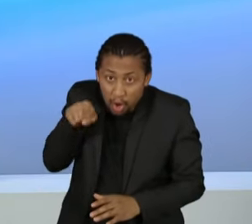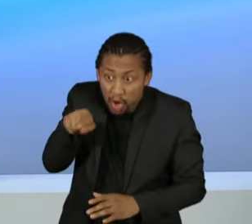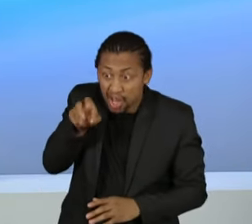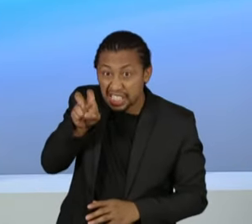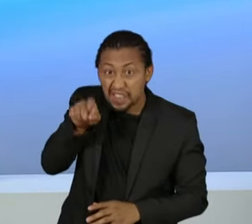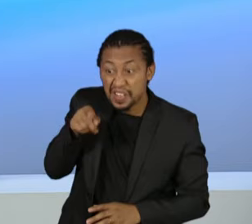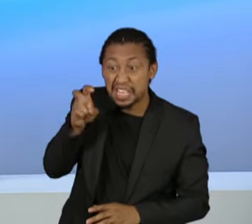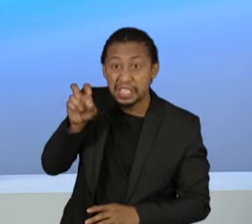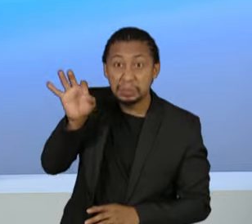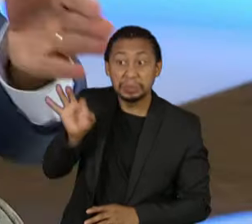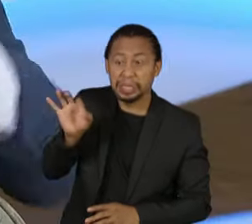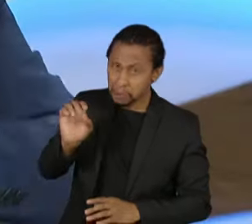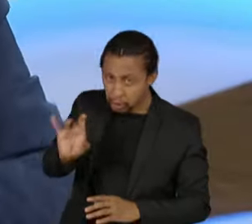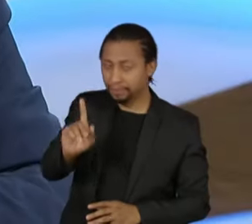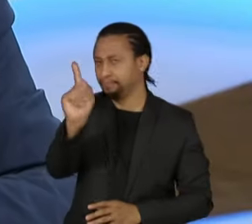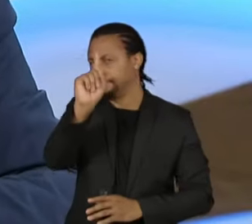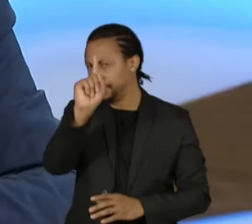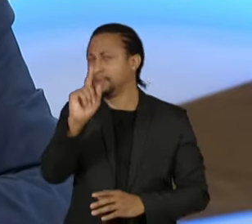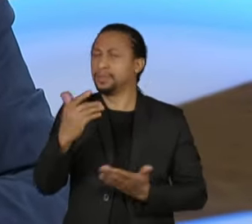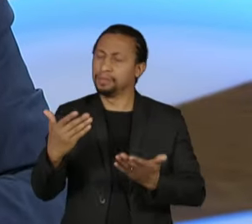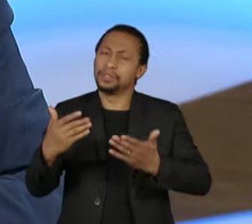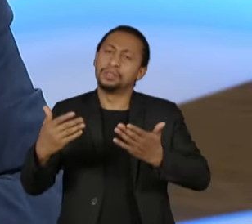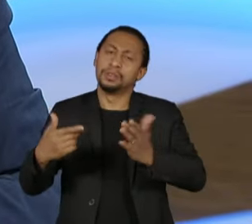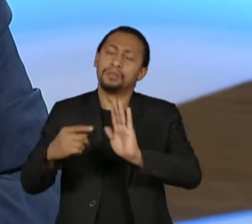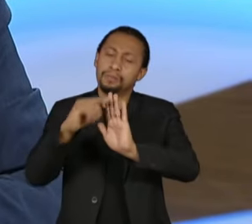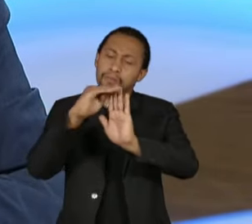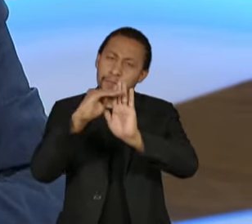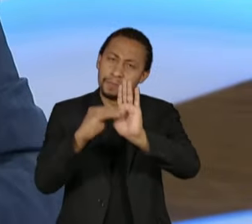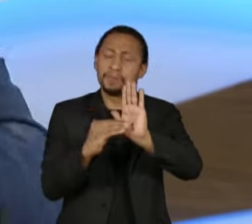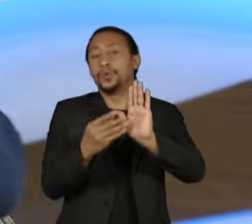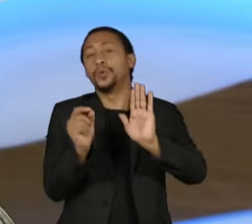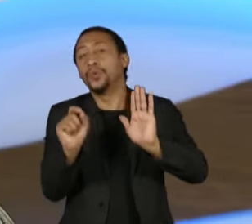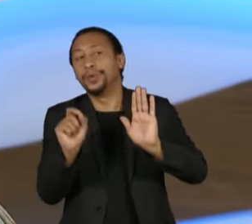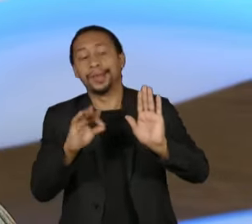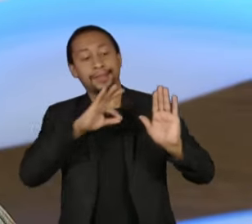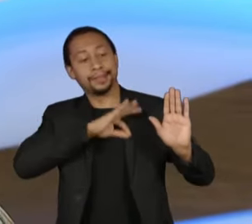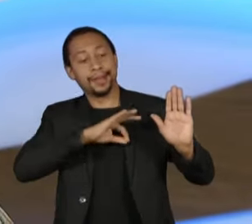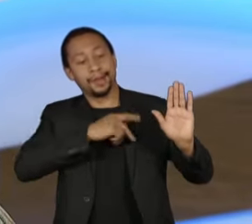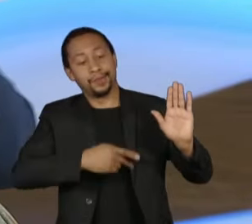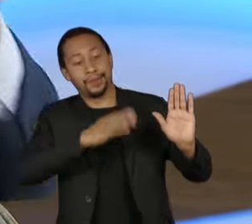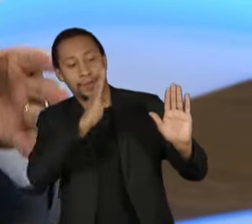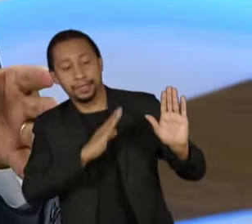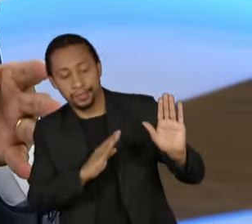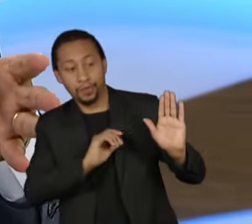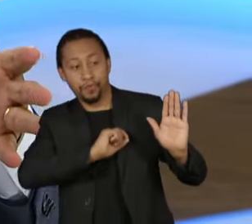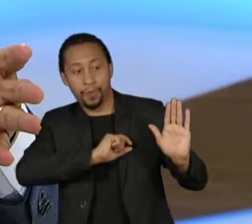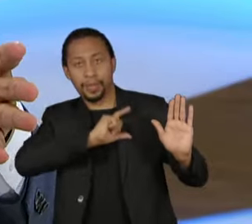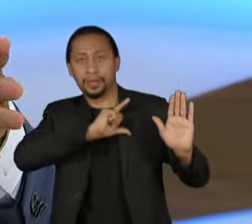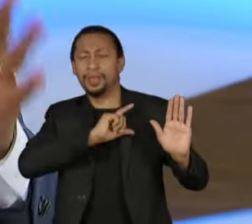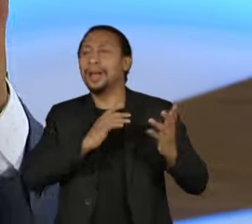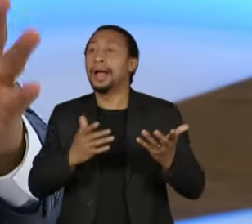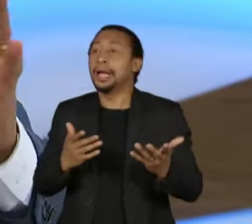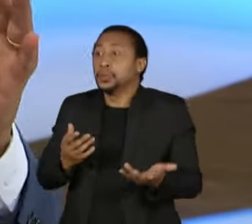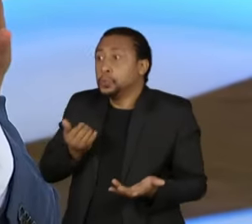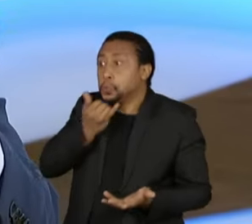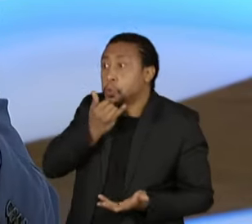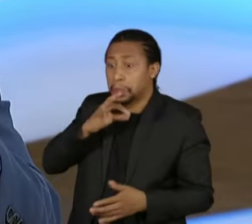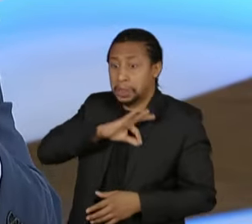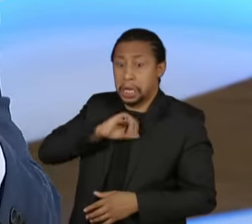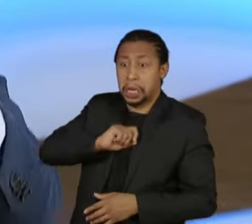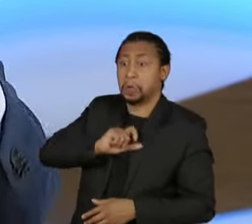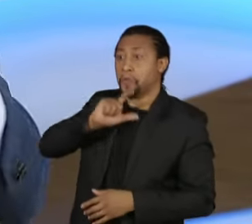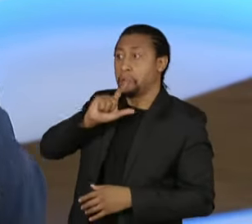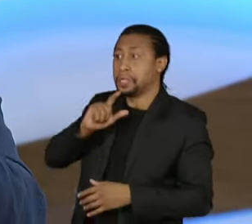nas alterações, nós estamos colocando a previsão para o salário mínimo. Ah, mas o salário mínimo aumentando vai ter impacto nas contas, 6